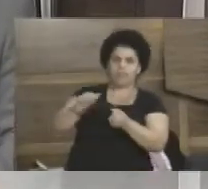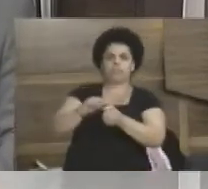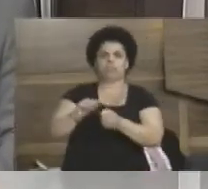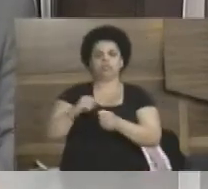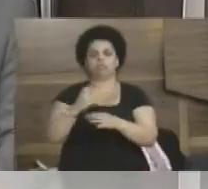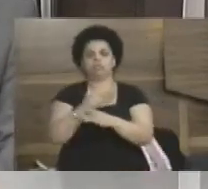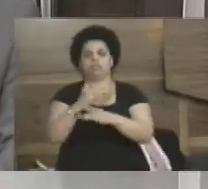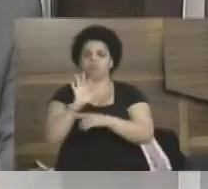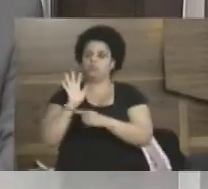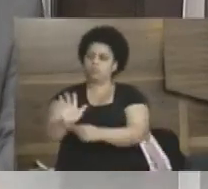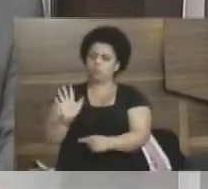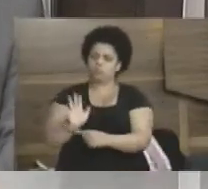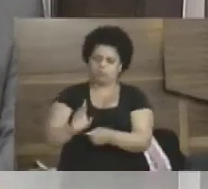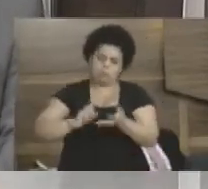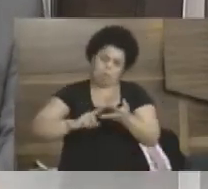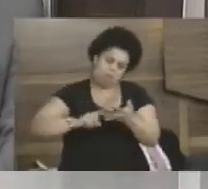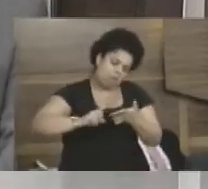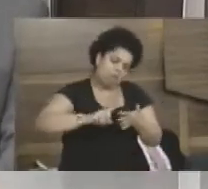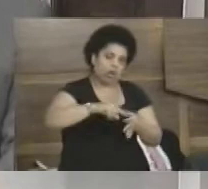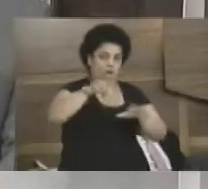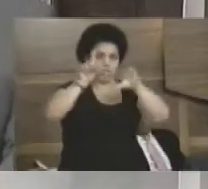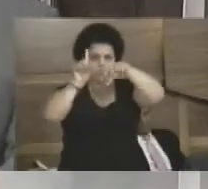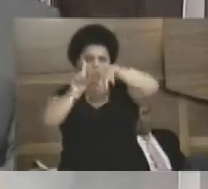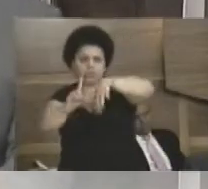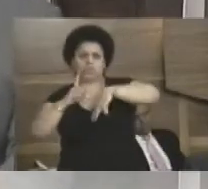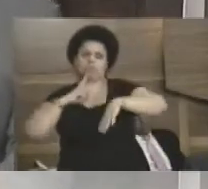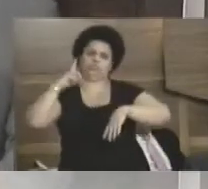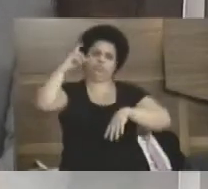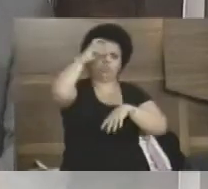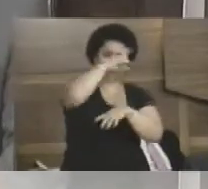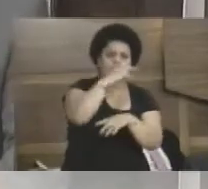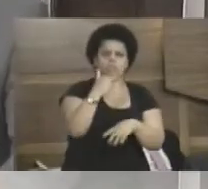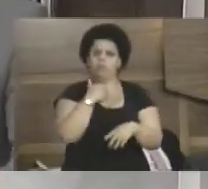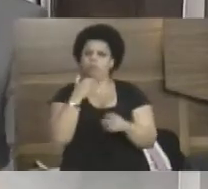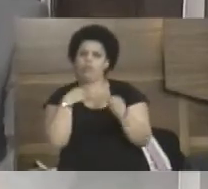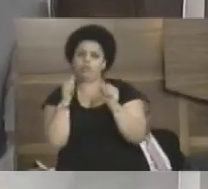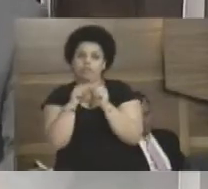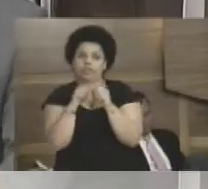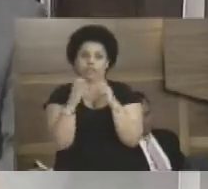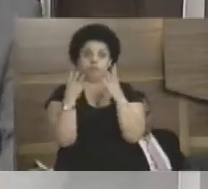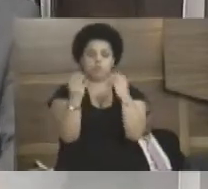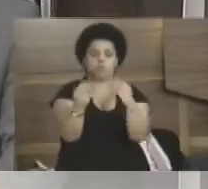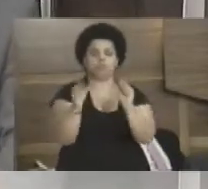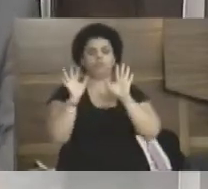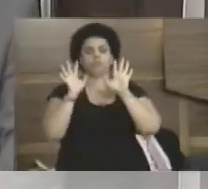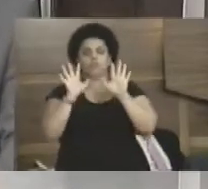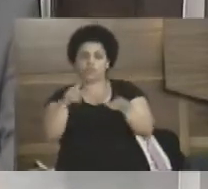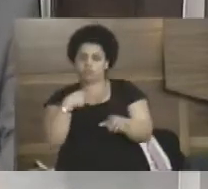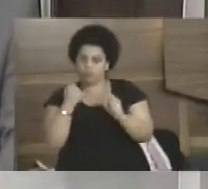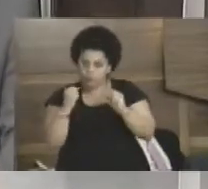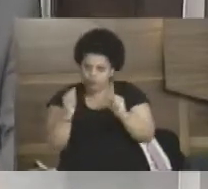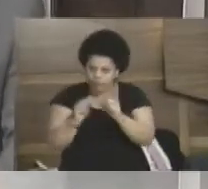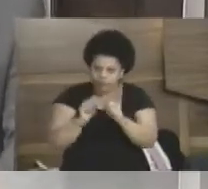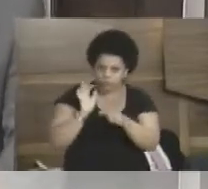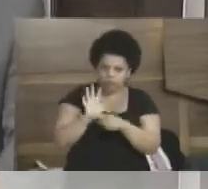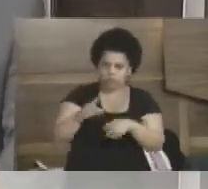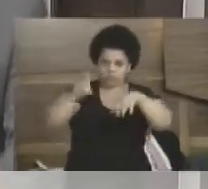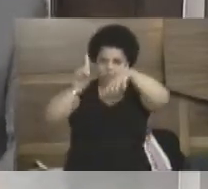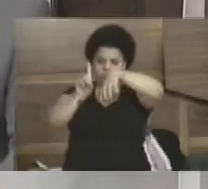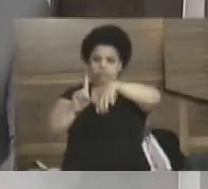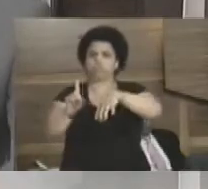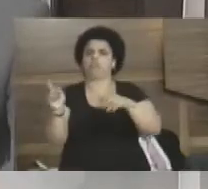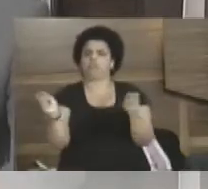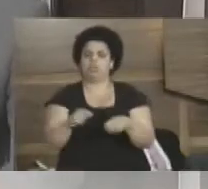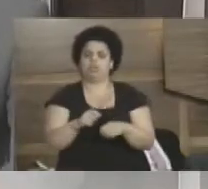nossa cidade. Fala, olha, a eletro-nuclear está passando por dificuldades, nós não podemos fazer muito, mas aquilo que nós pudermos fazer, nós vamos fazer. Uma das